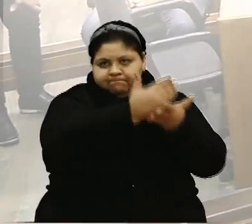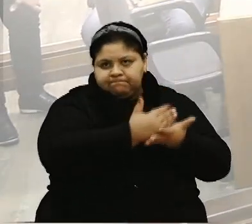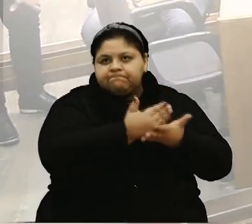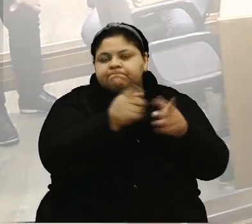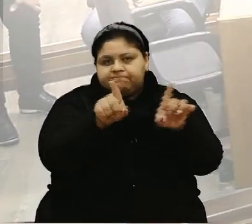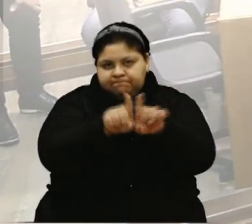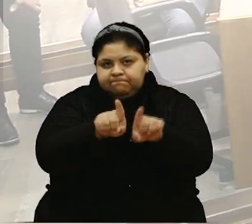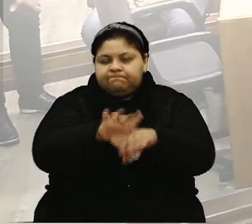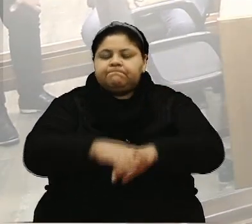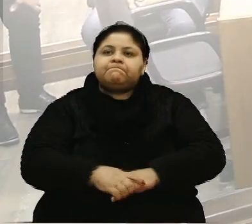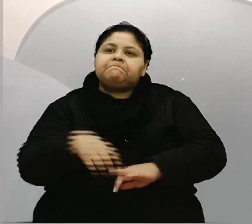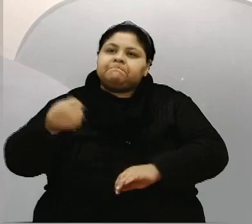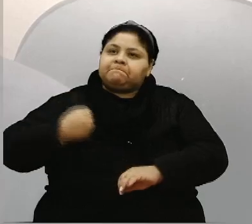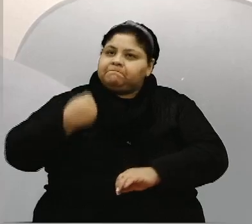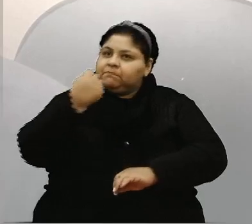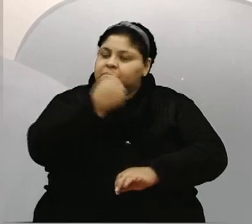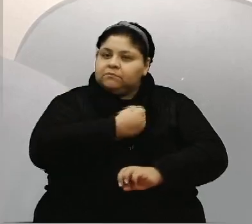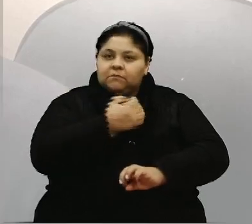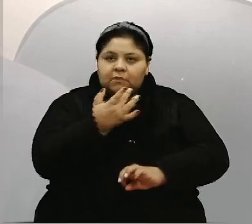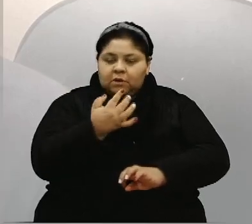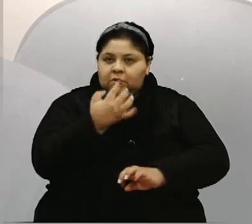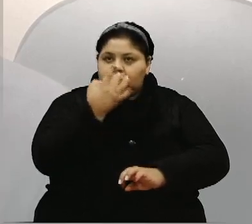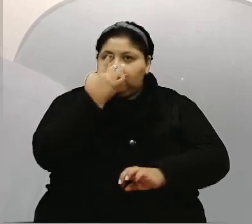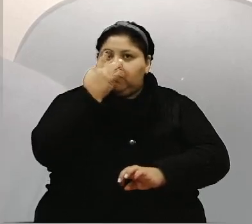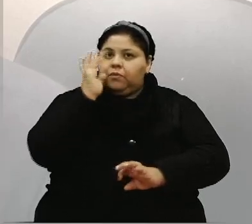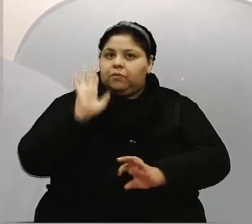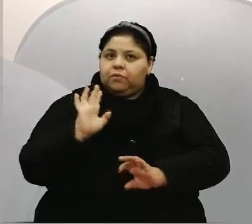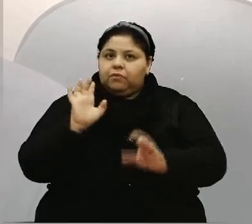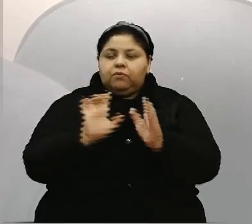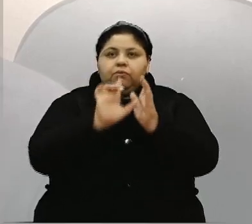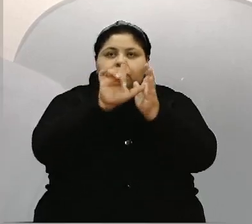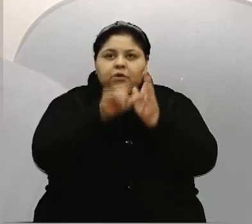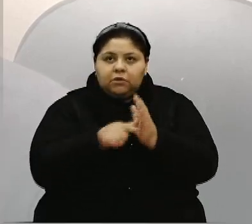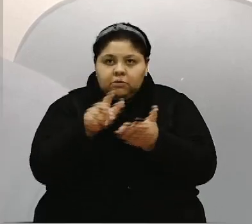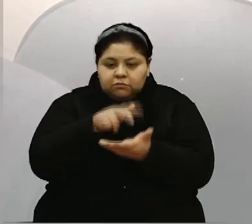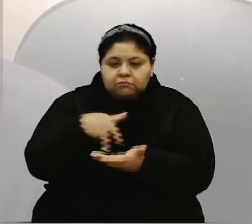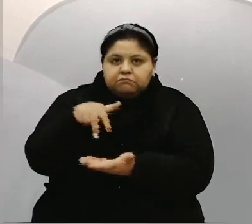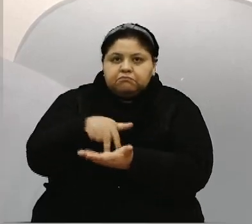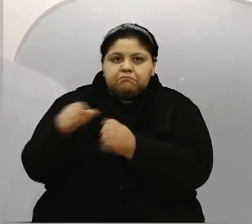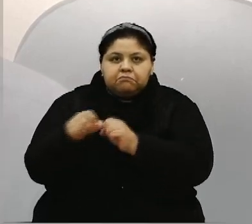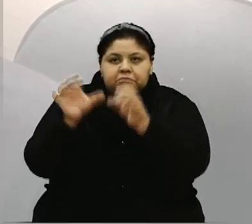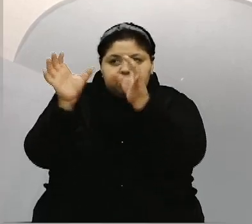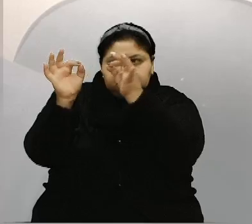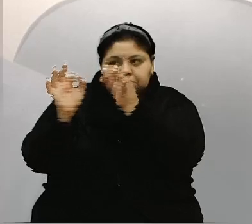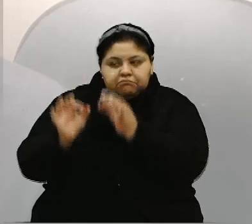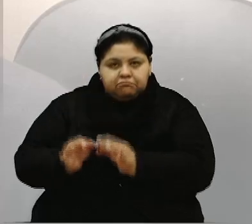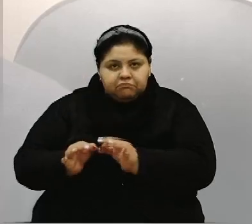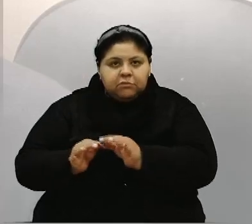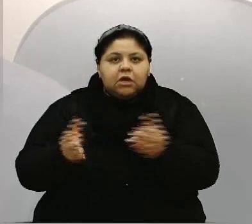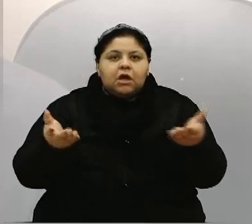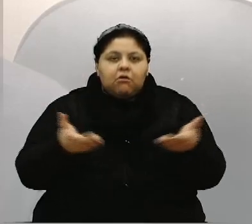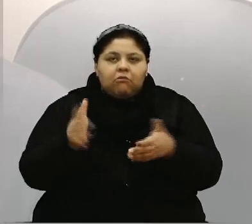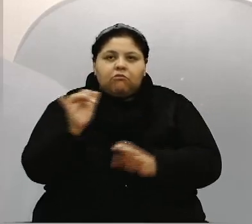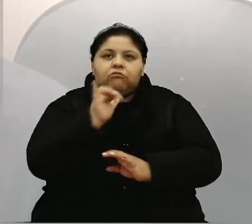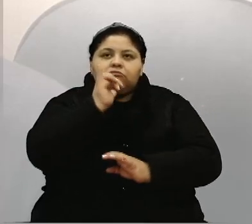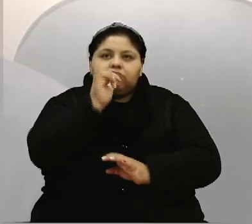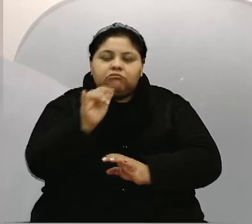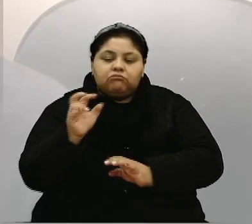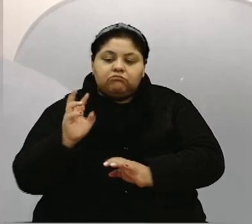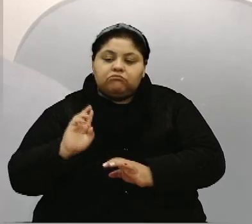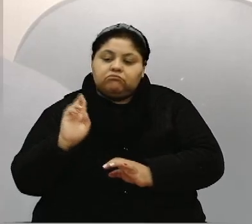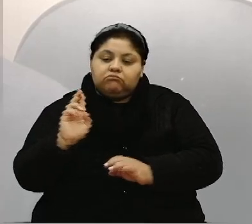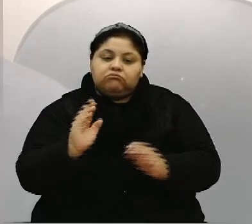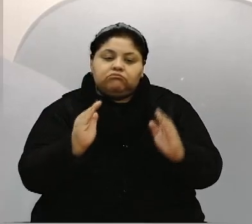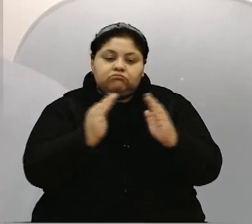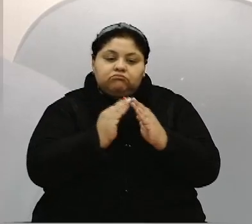São números impressionantes e depois, aqui da tribuna, eles vão poder detalhar um pouquinho mais, mas faço questão, em nome da Casa, de